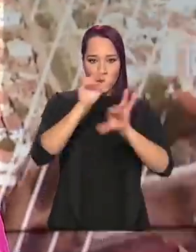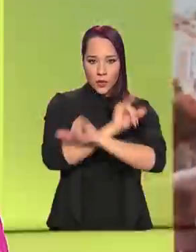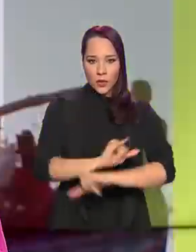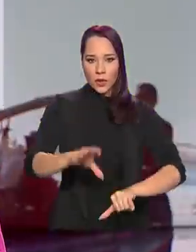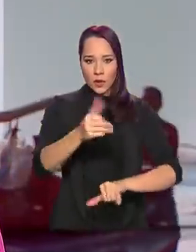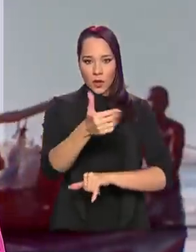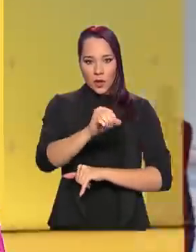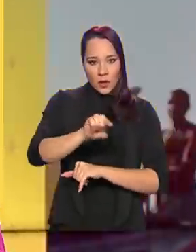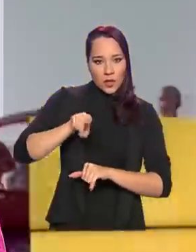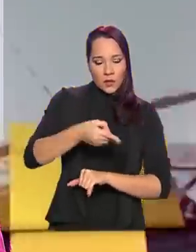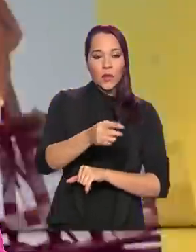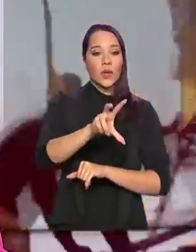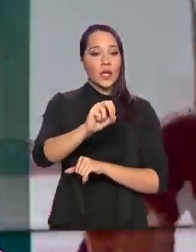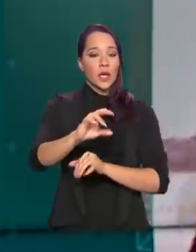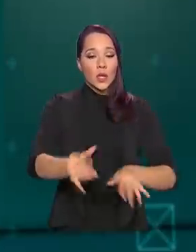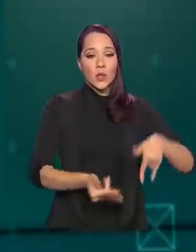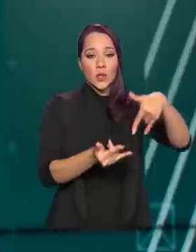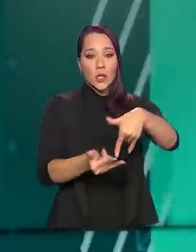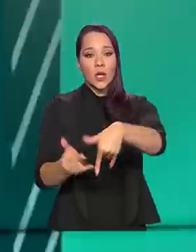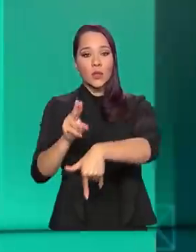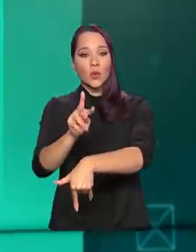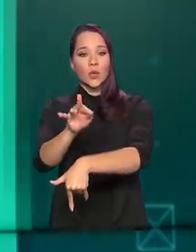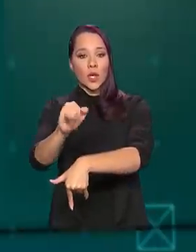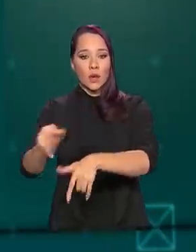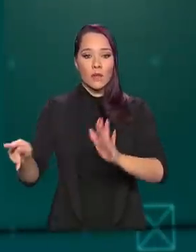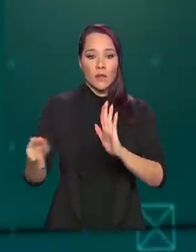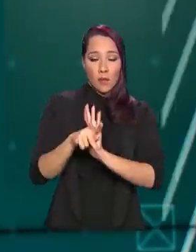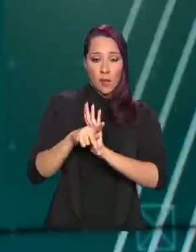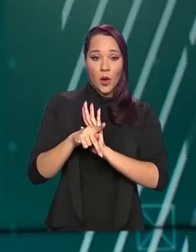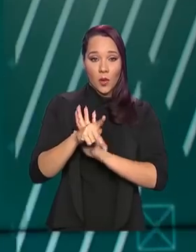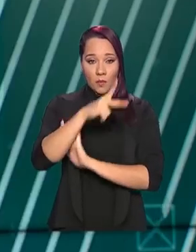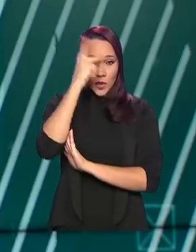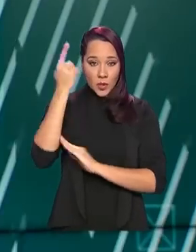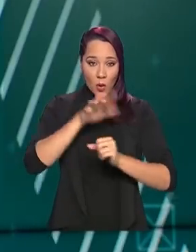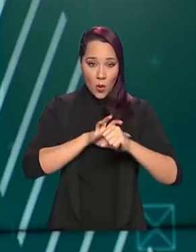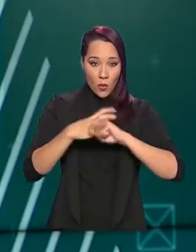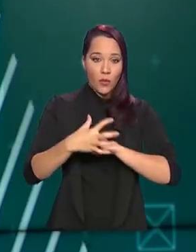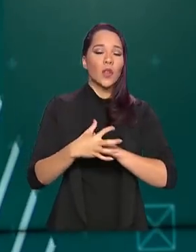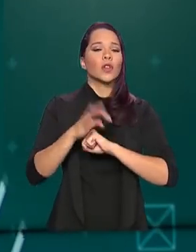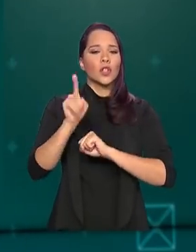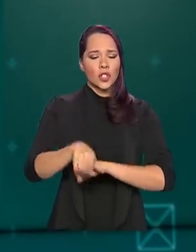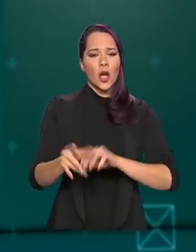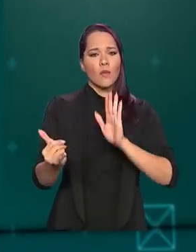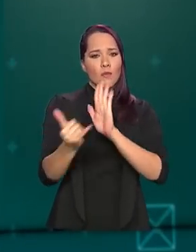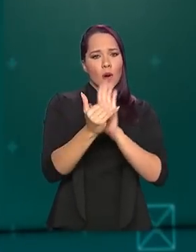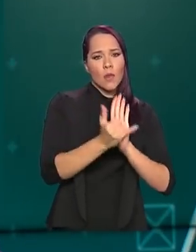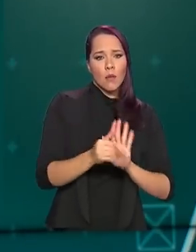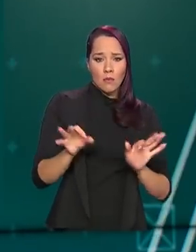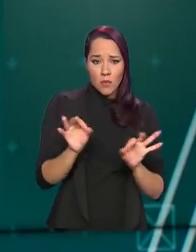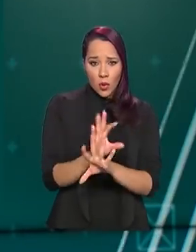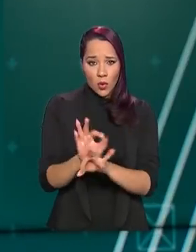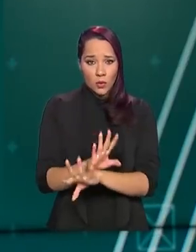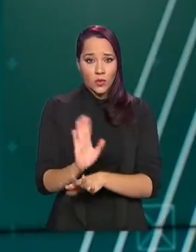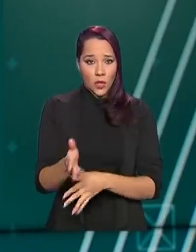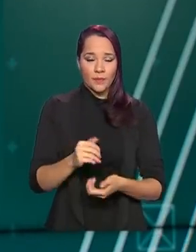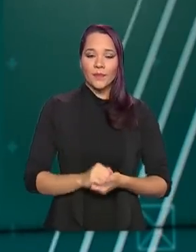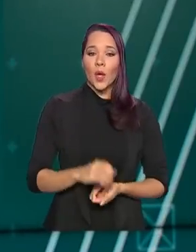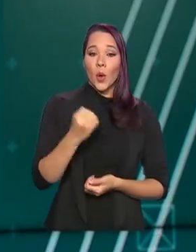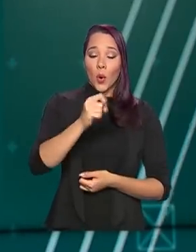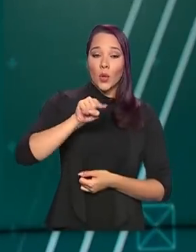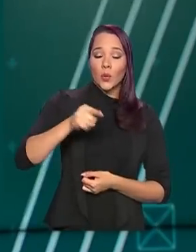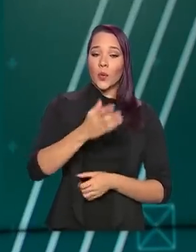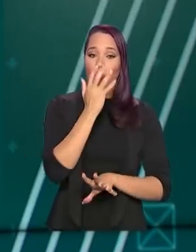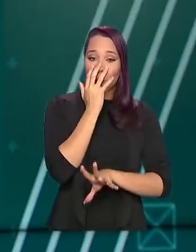10.500 leitos de UTI exclusivos para pacientes com coronavírus foram habilitados, além de 8 mil ventiladores